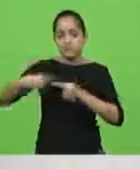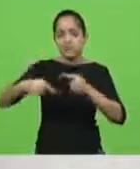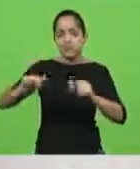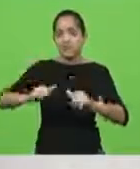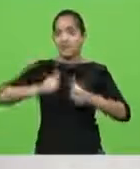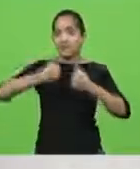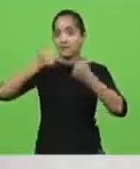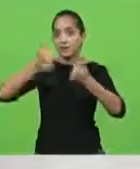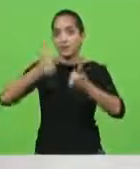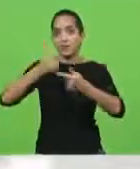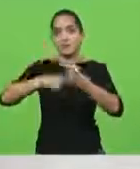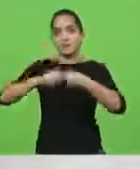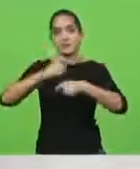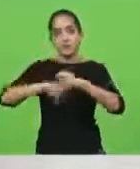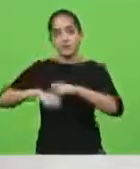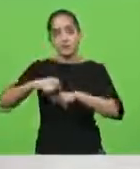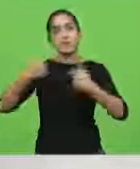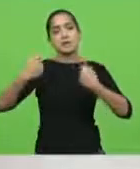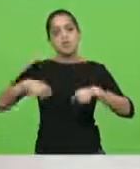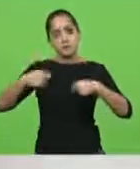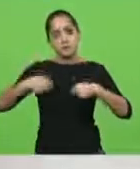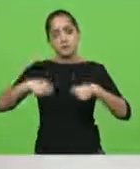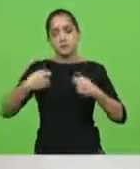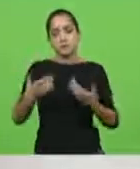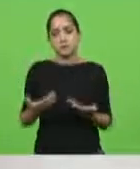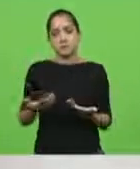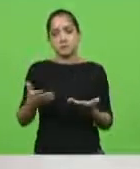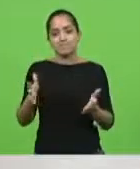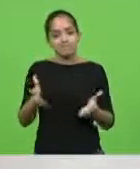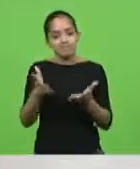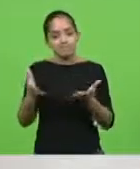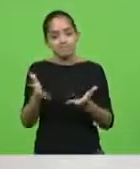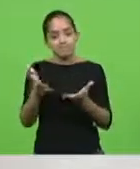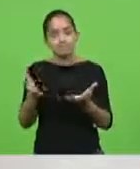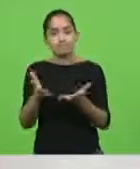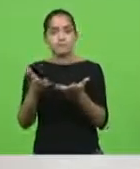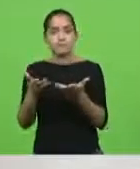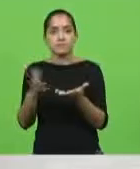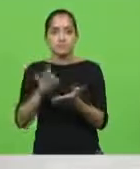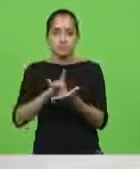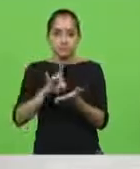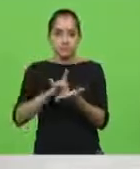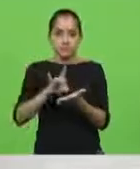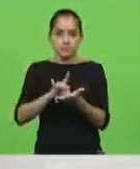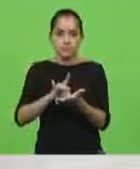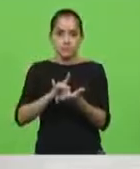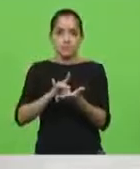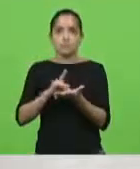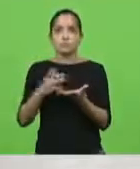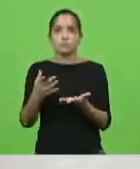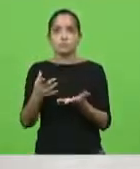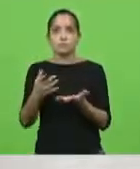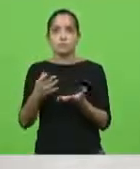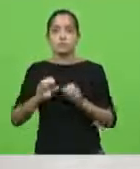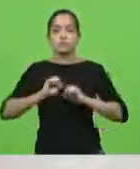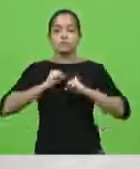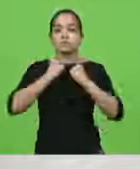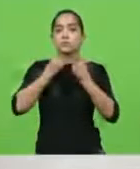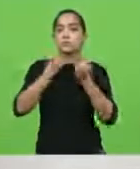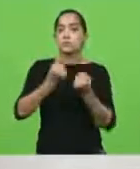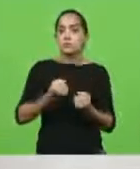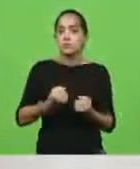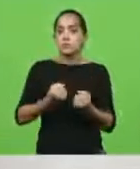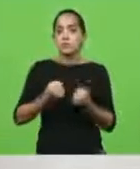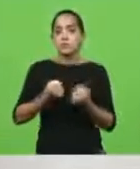econômica que o Estado precisa mais que tudo promover. Evidente, somado a todos os esforços que precisam